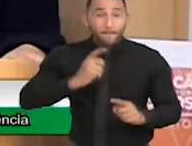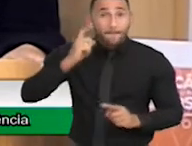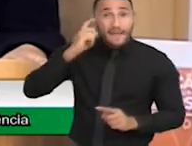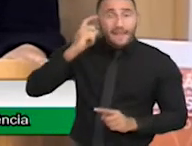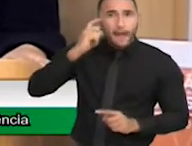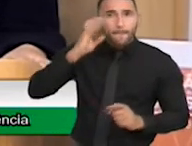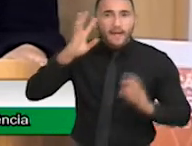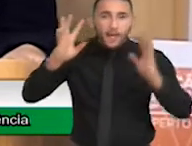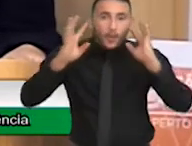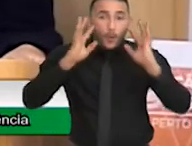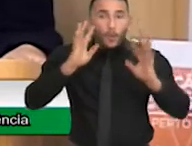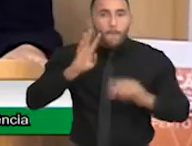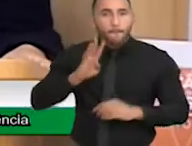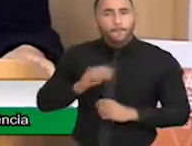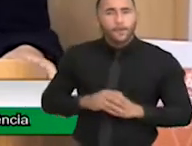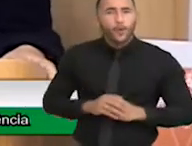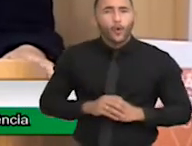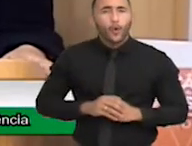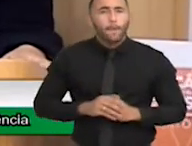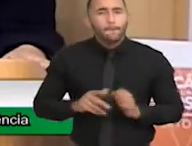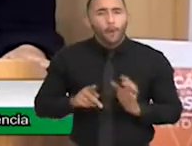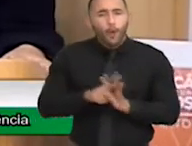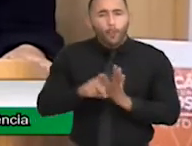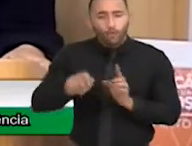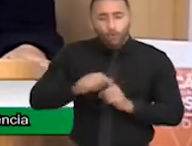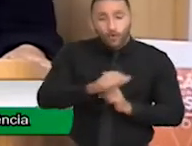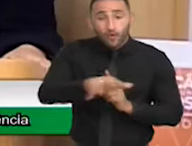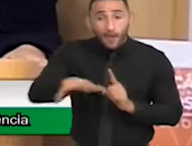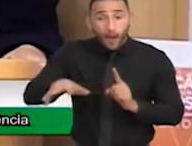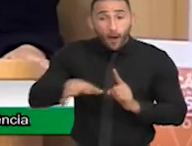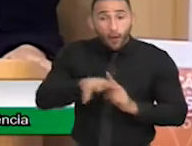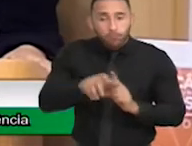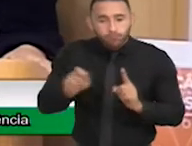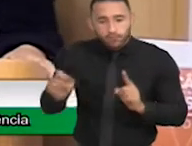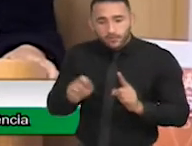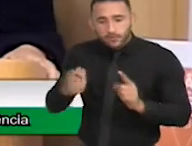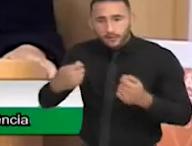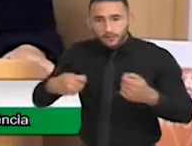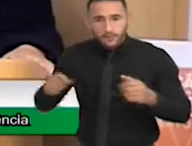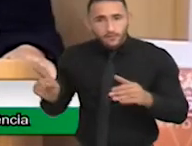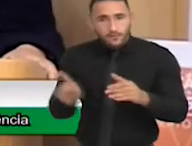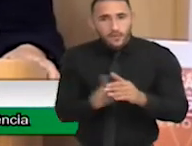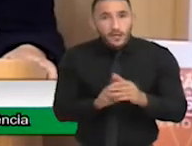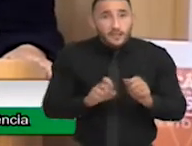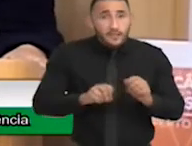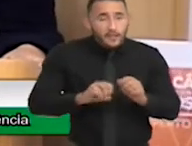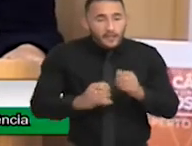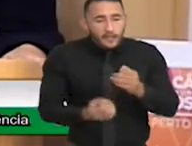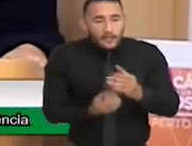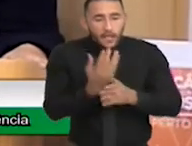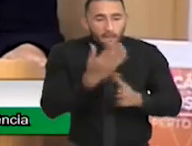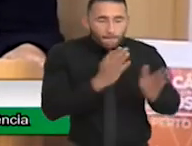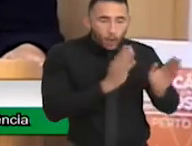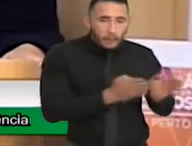está tão mais mais fácil do que vocês imaginam. Quando a gente cria processos intersetoriais que não